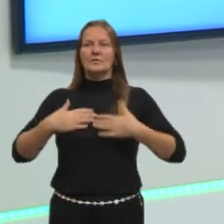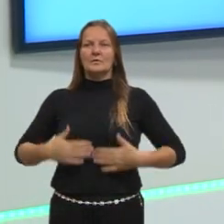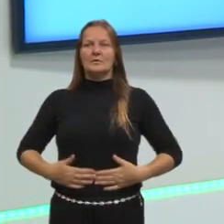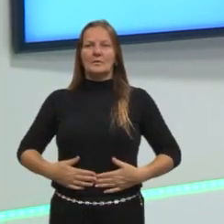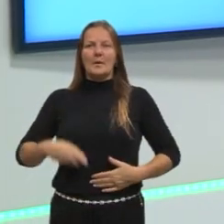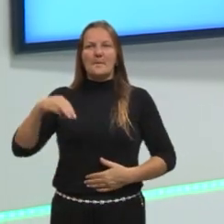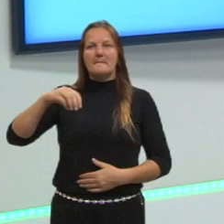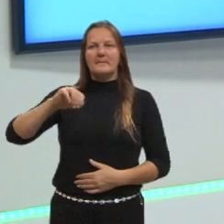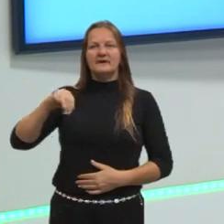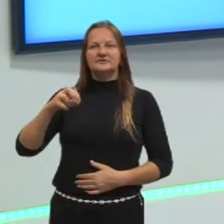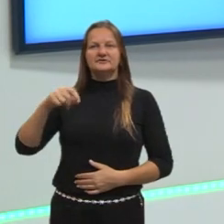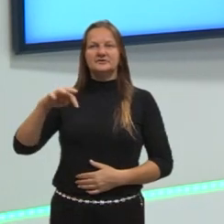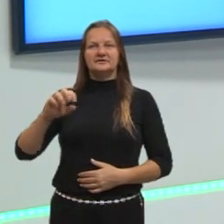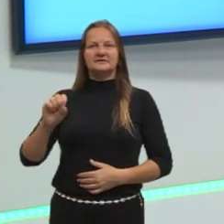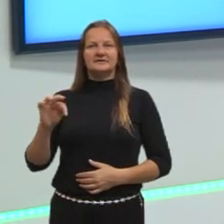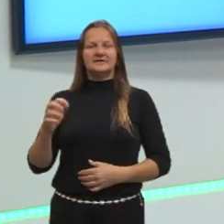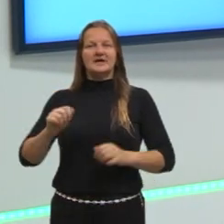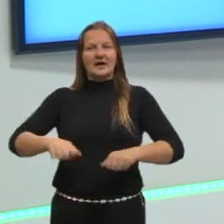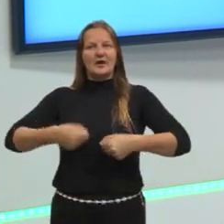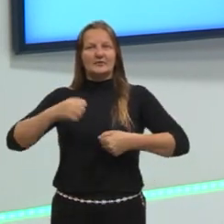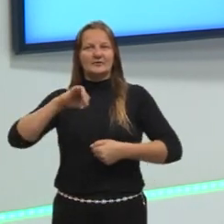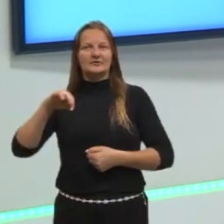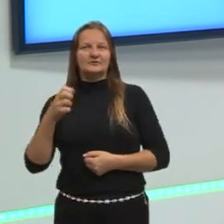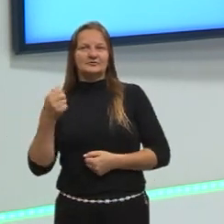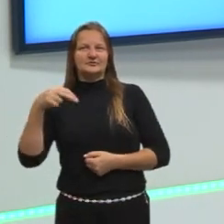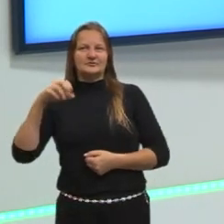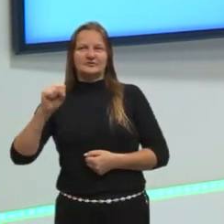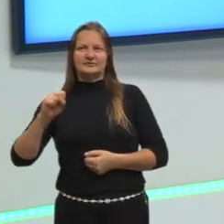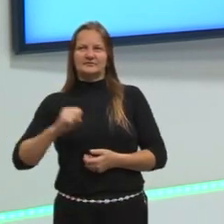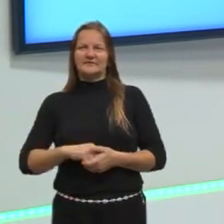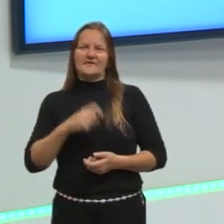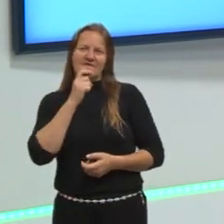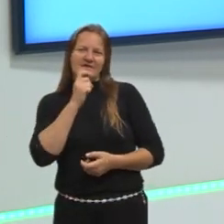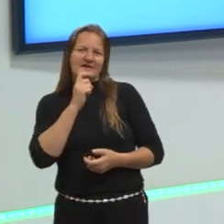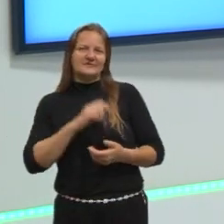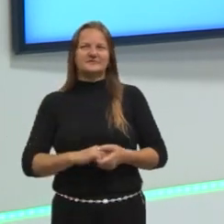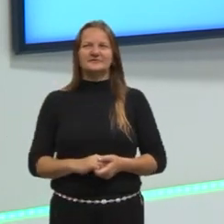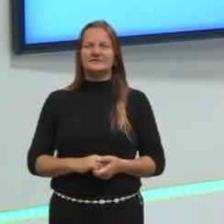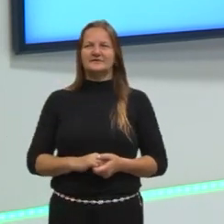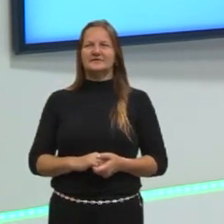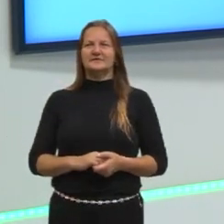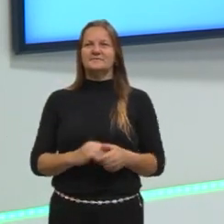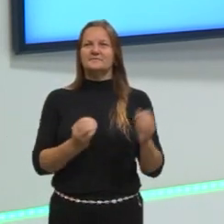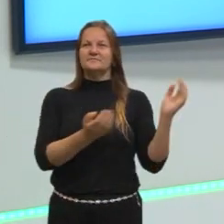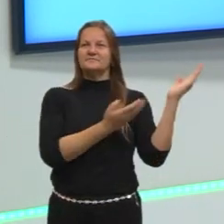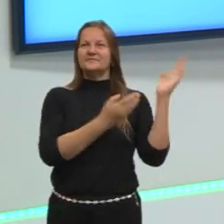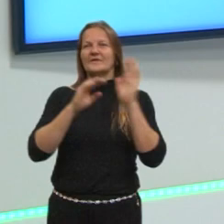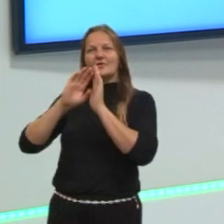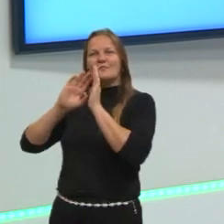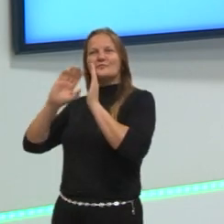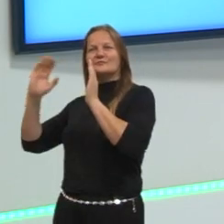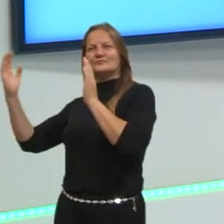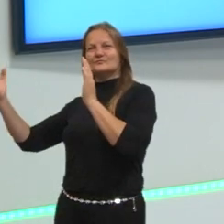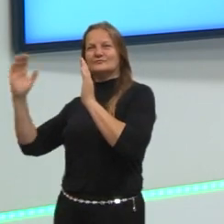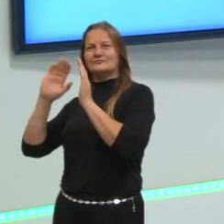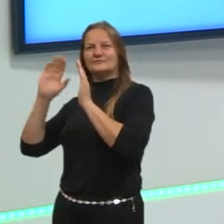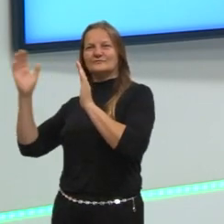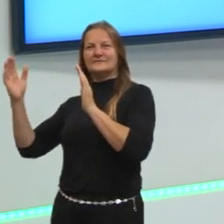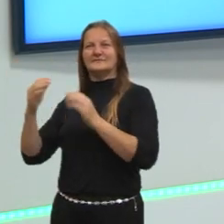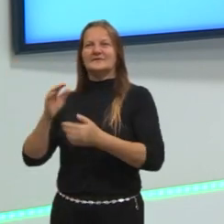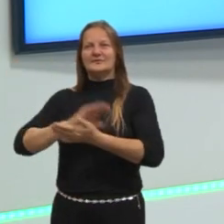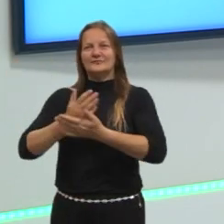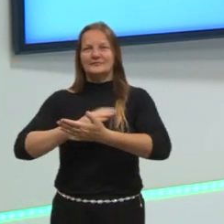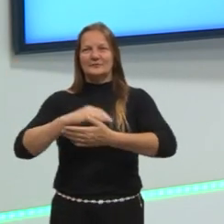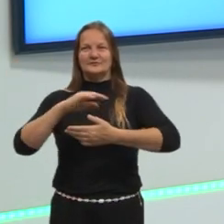cor magenta e uma calça verde. Hoje, aqui no estúdio, nós temos um longo painel branco e a professora, intérprete